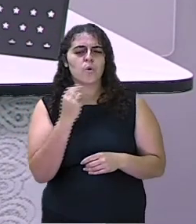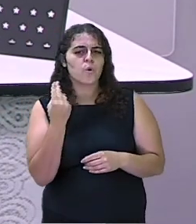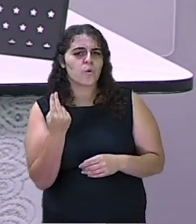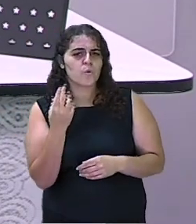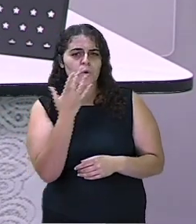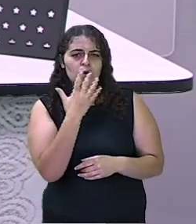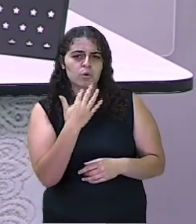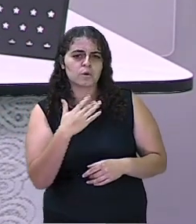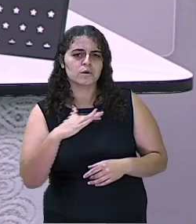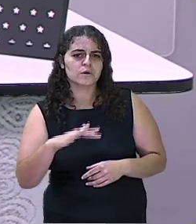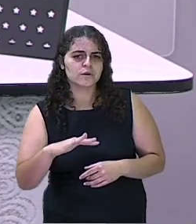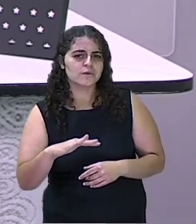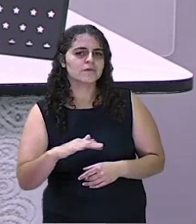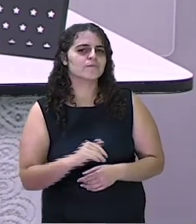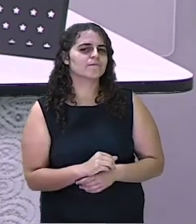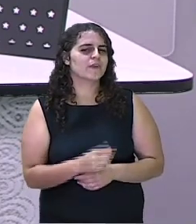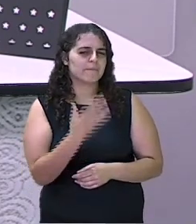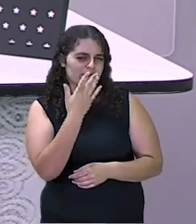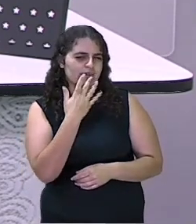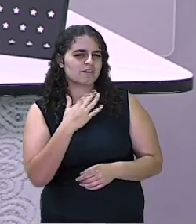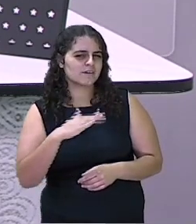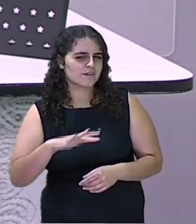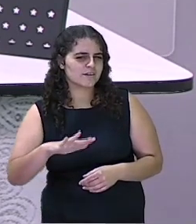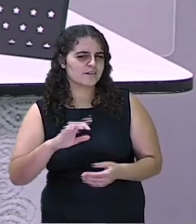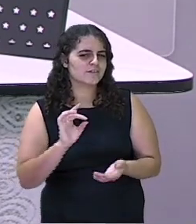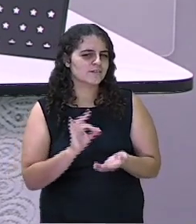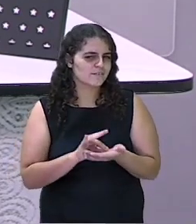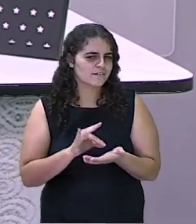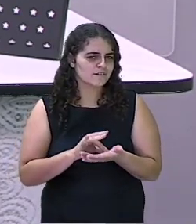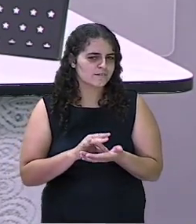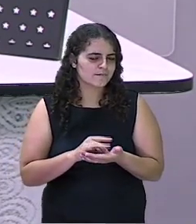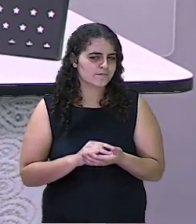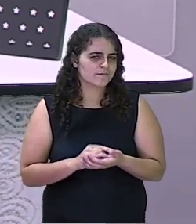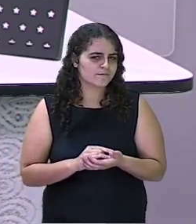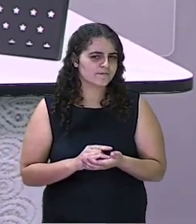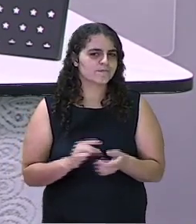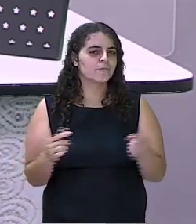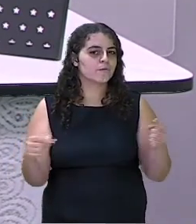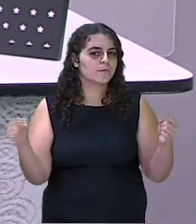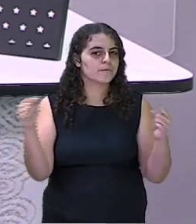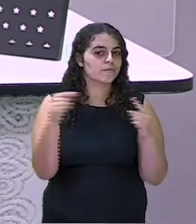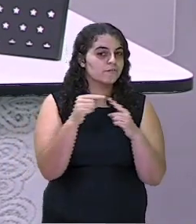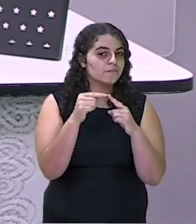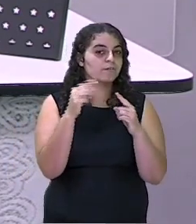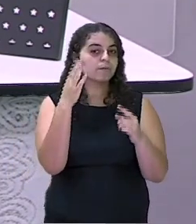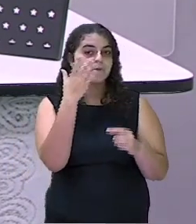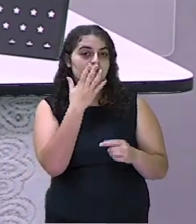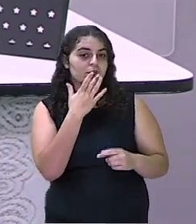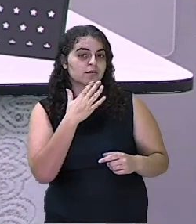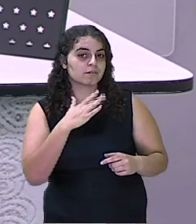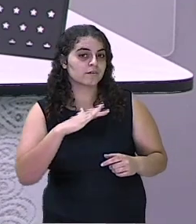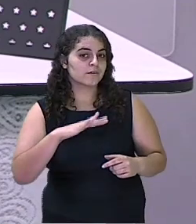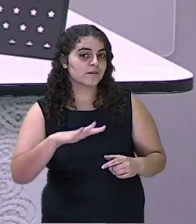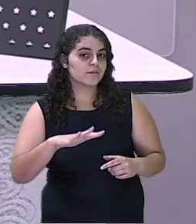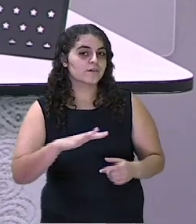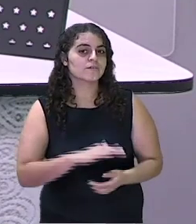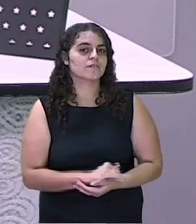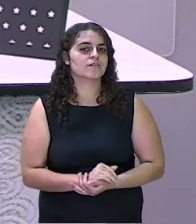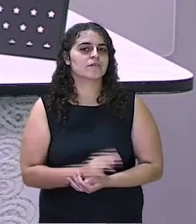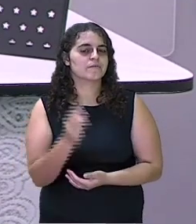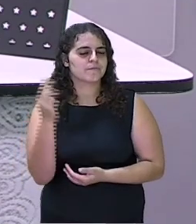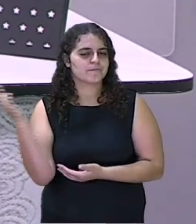Então, são para crianças. Então, o nosso público-alvo é o público infantil.